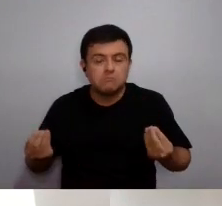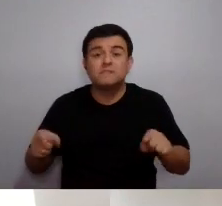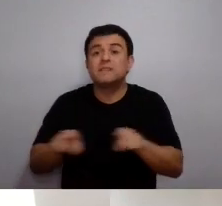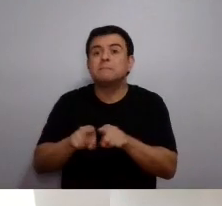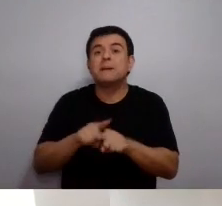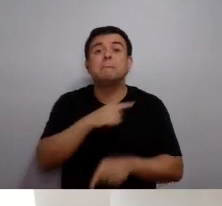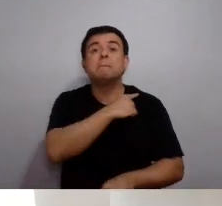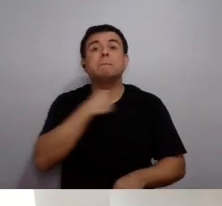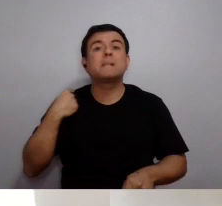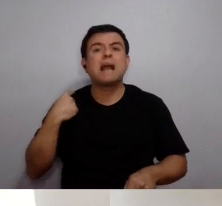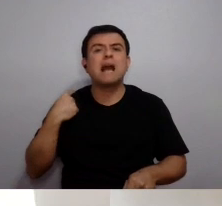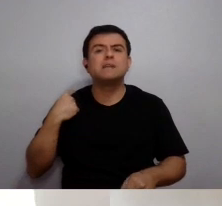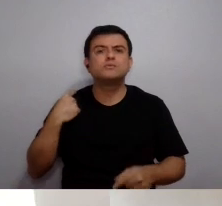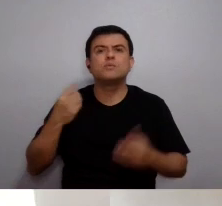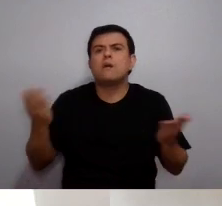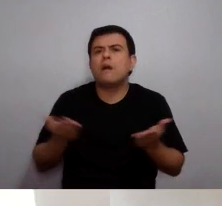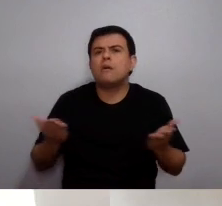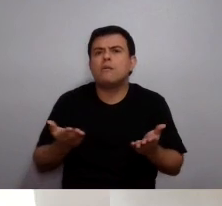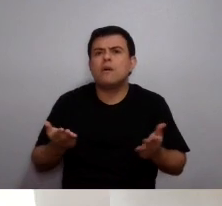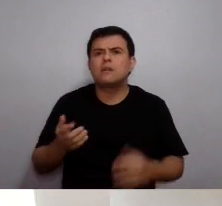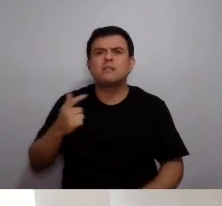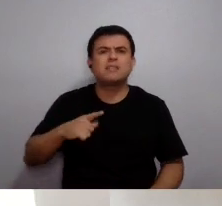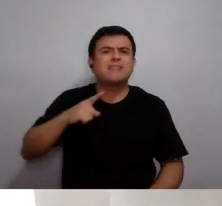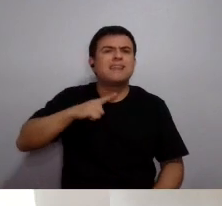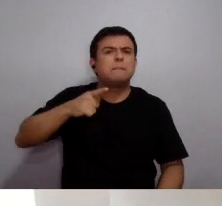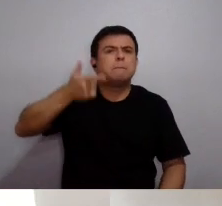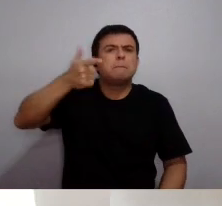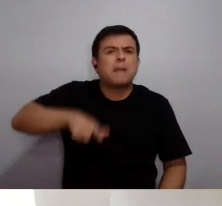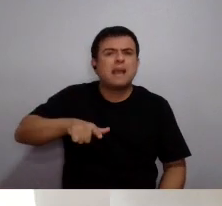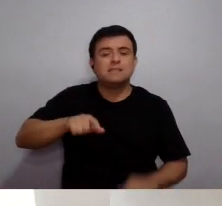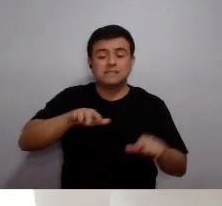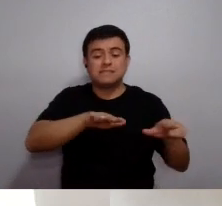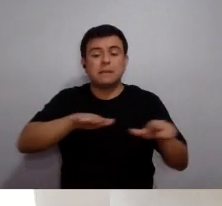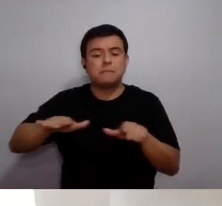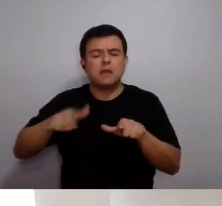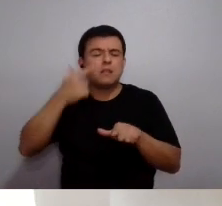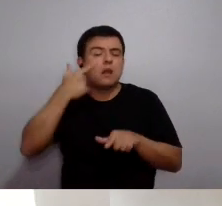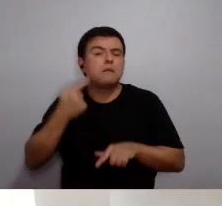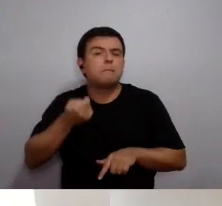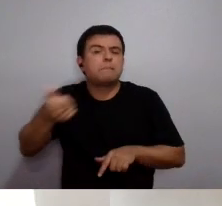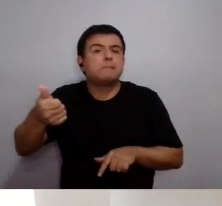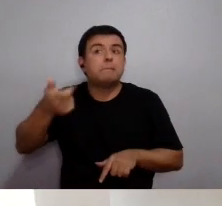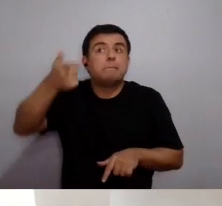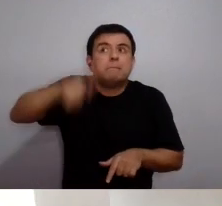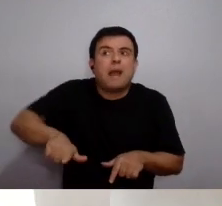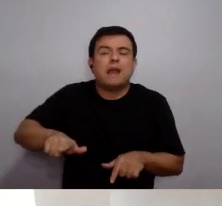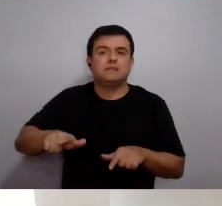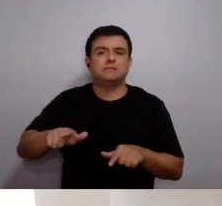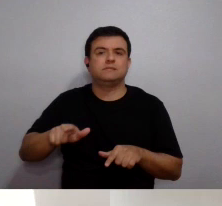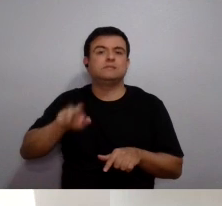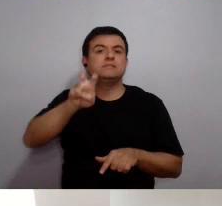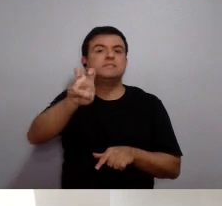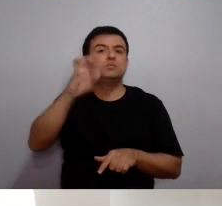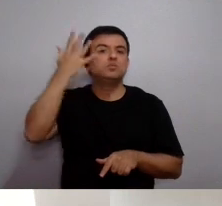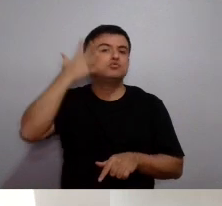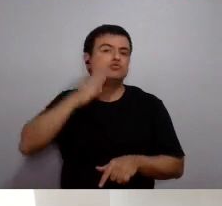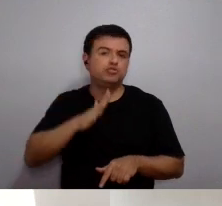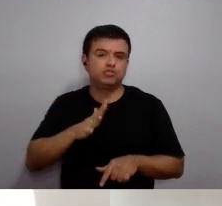e também esse prazo, por que foi estabelecido agora, esta semana, digamos, a mais